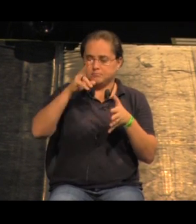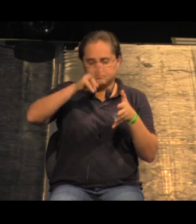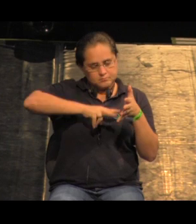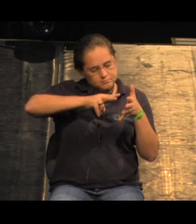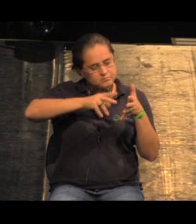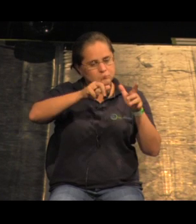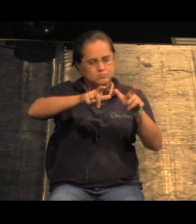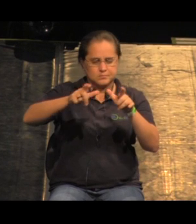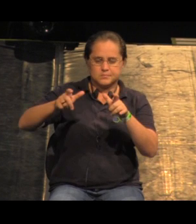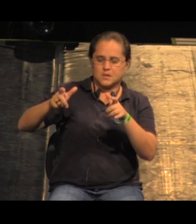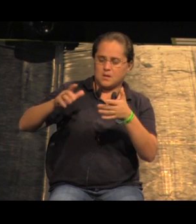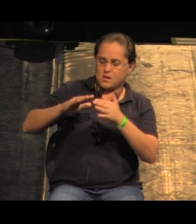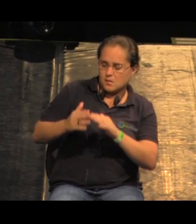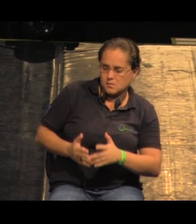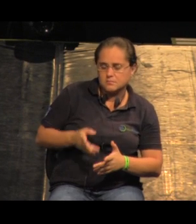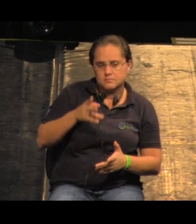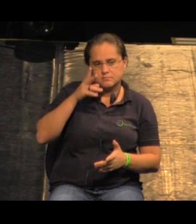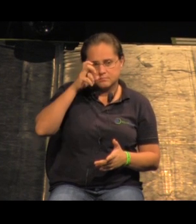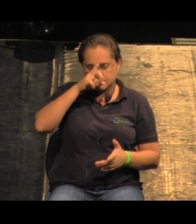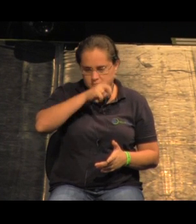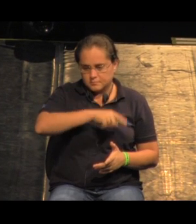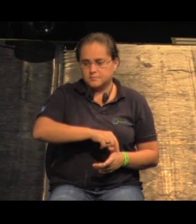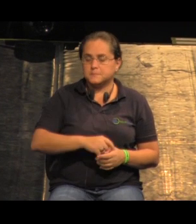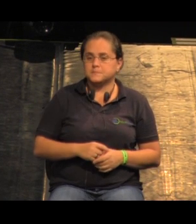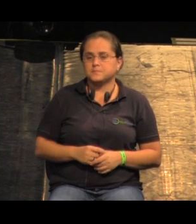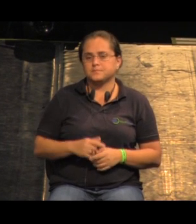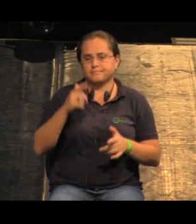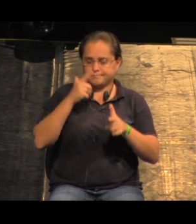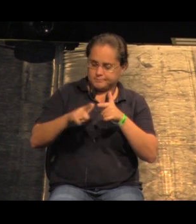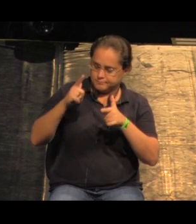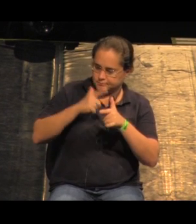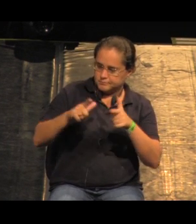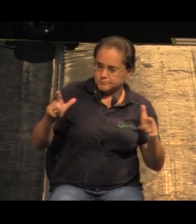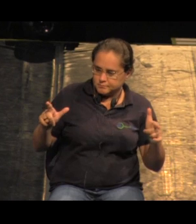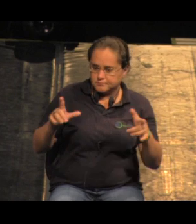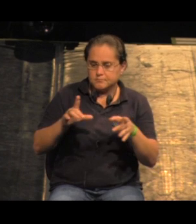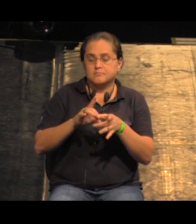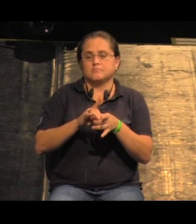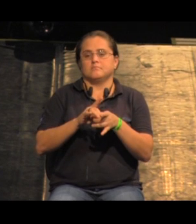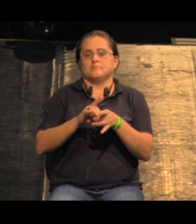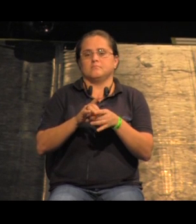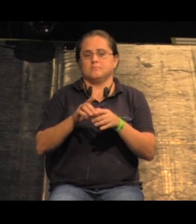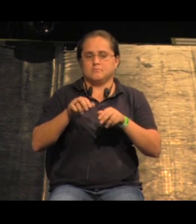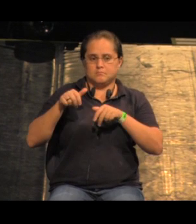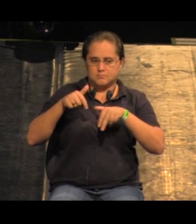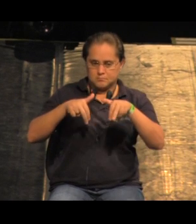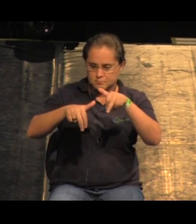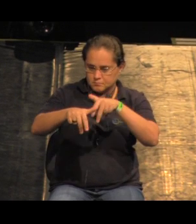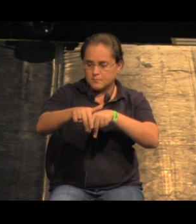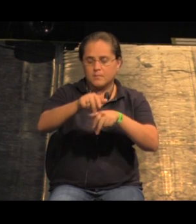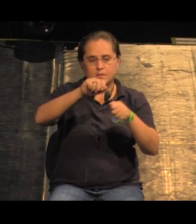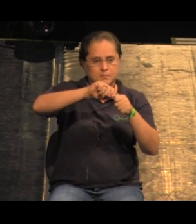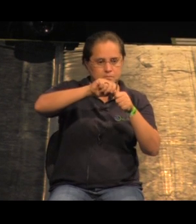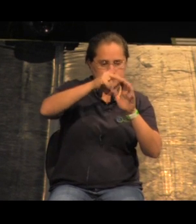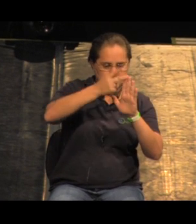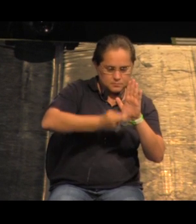leitura dos lugares mais degradados os lugares mais vivos os problemas de conectividade e mobilidade faz